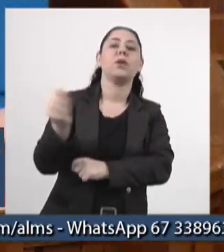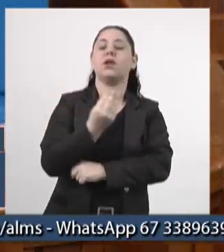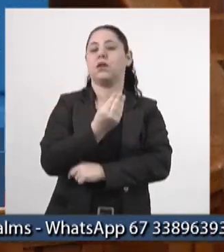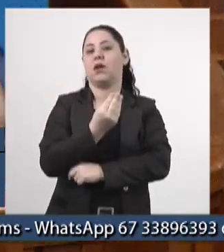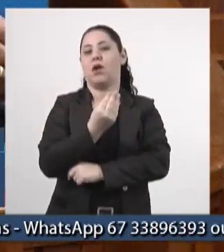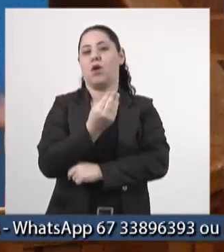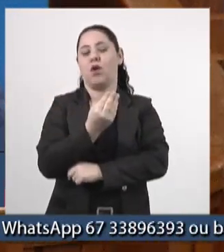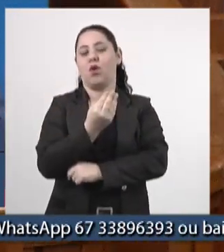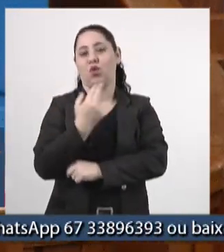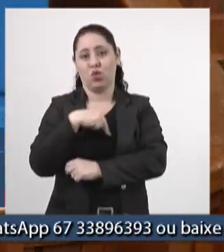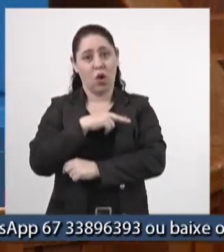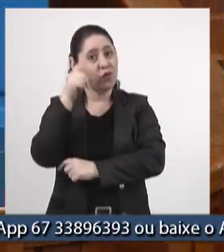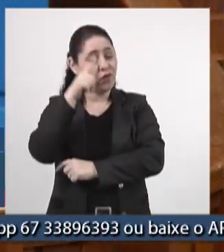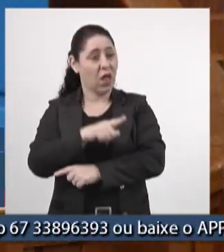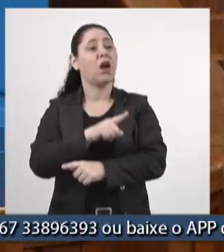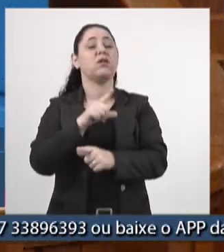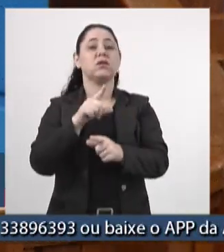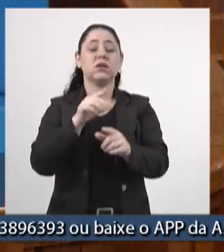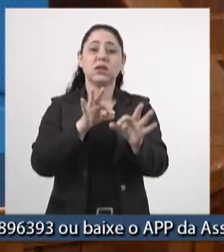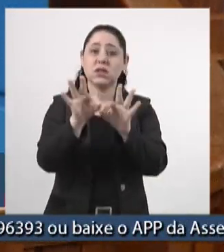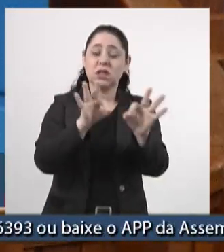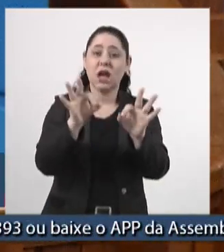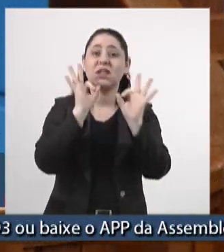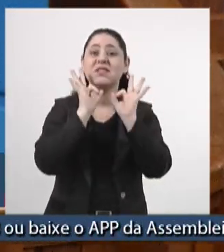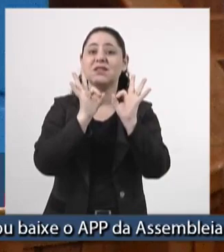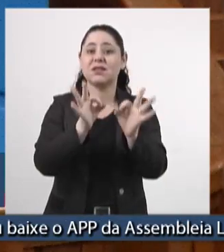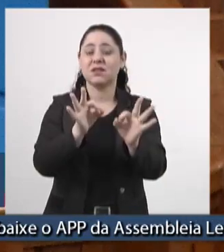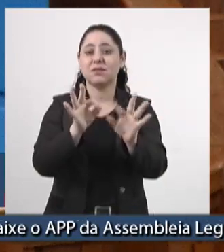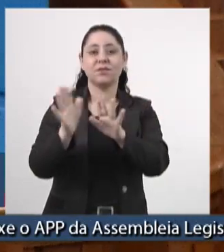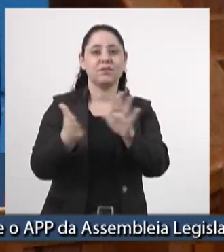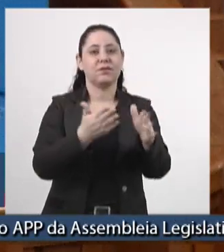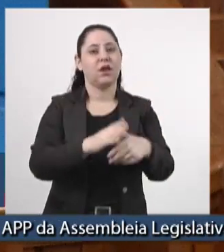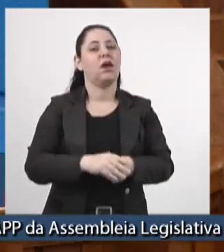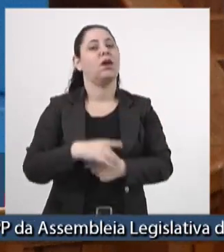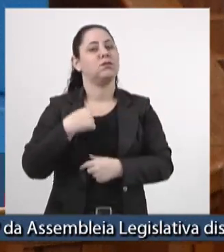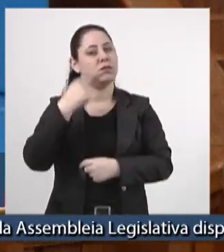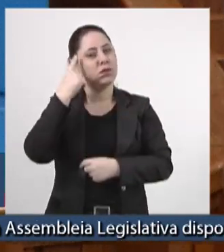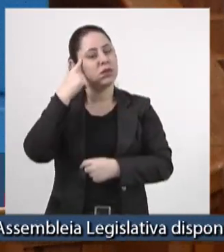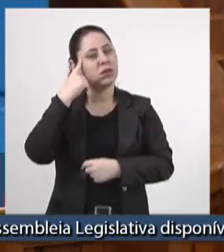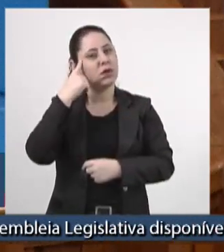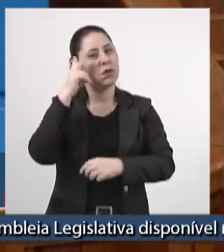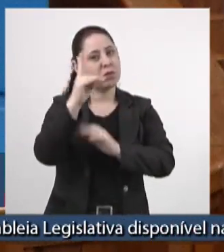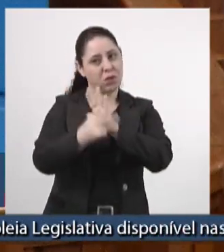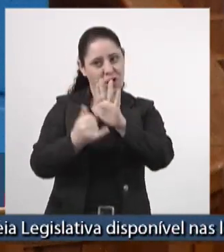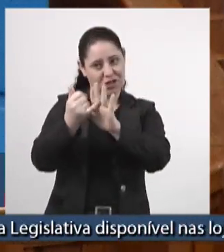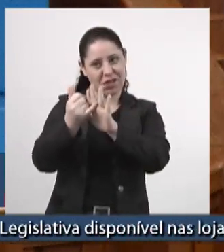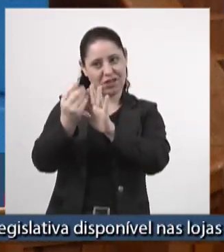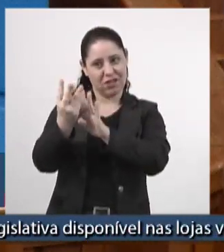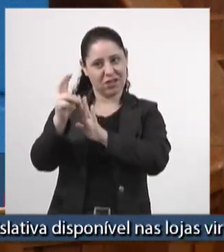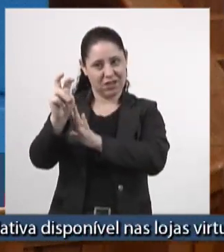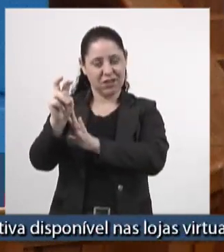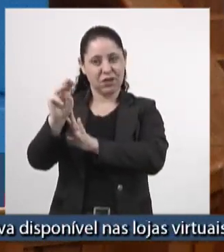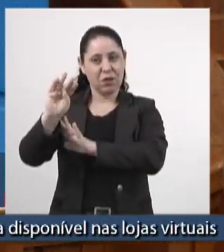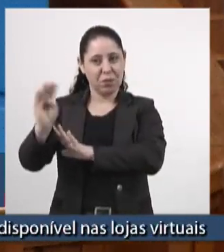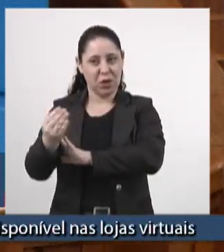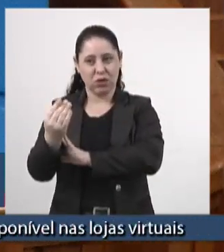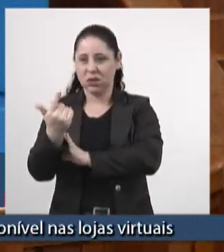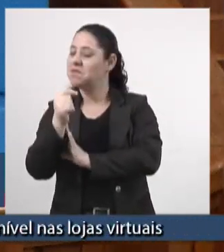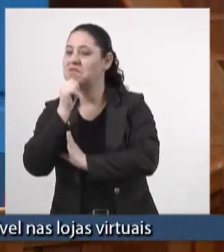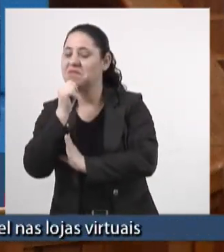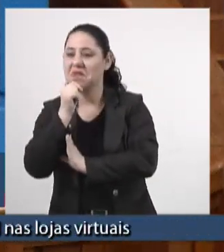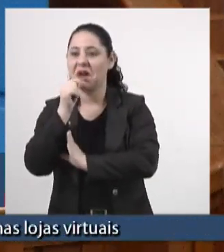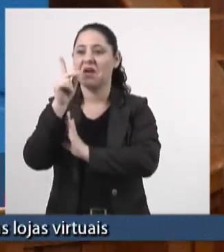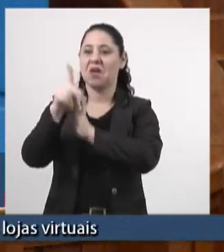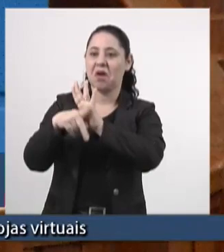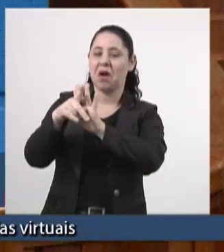naquele ramal, a gente deixa funcional. Então, nós estamos apostando num projeto de 35 bilhões de reais que não existe, que